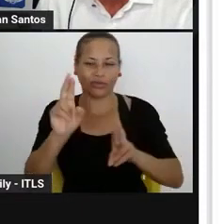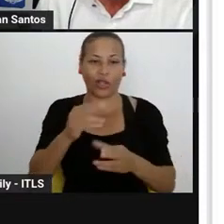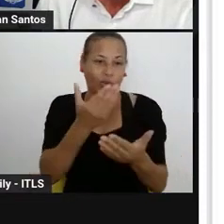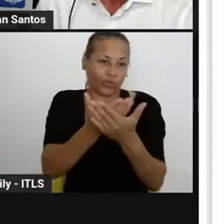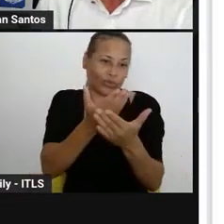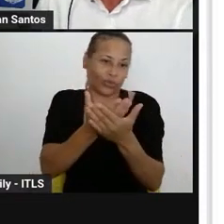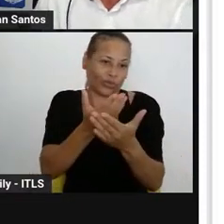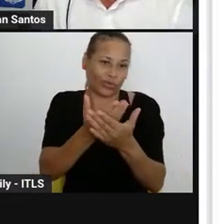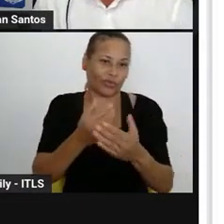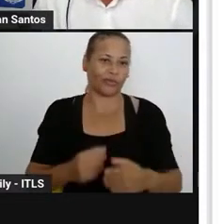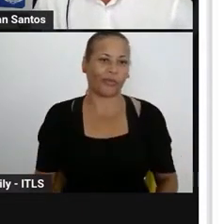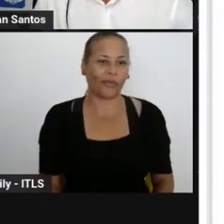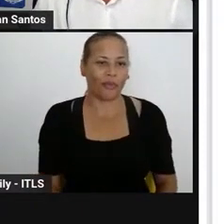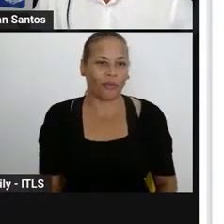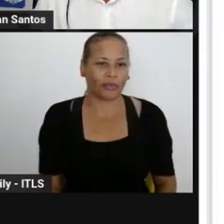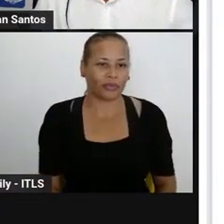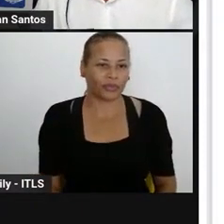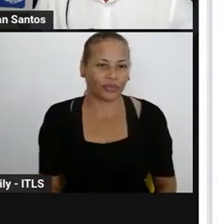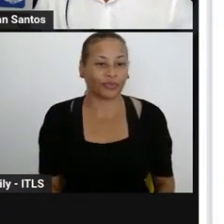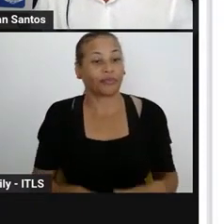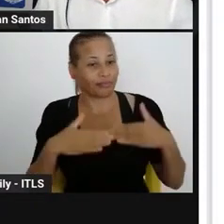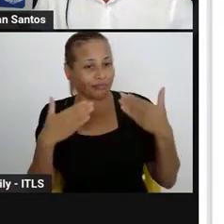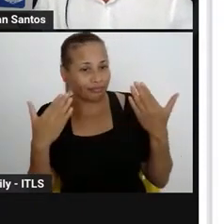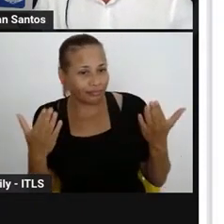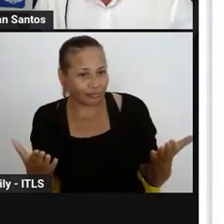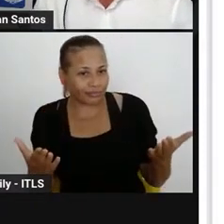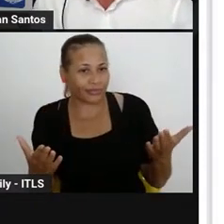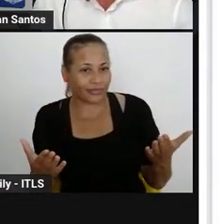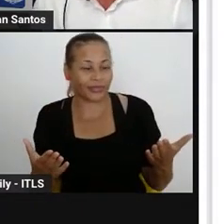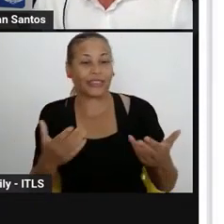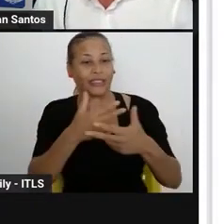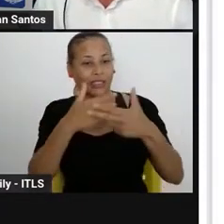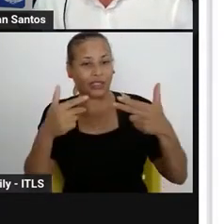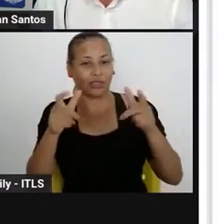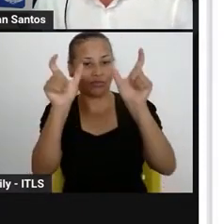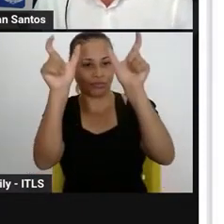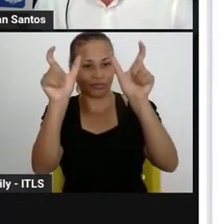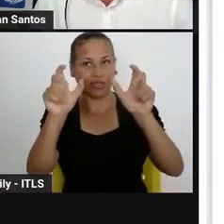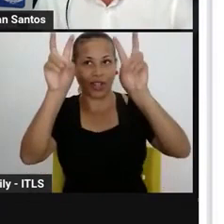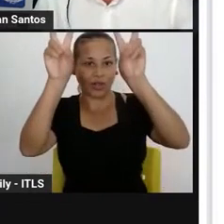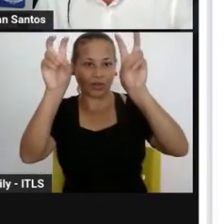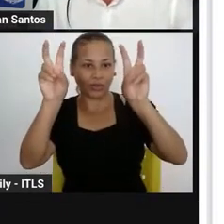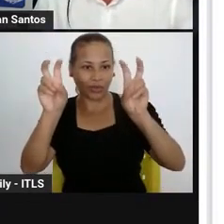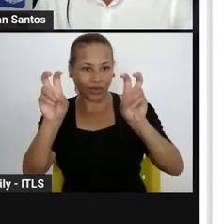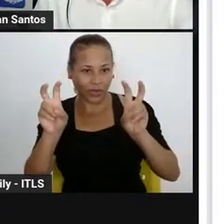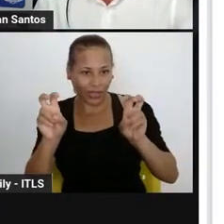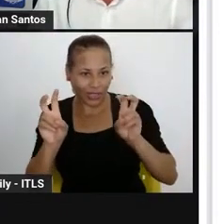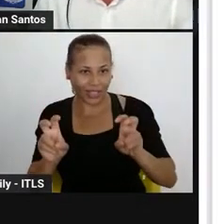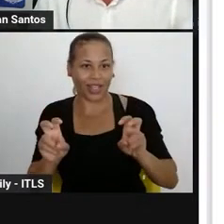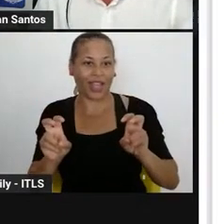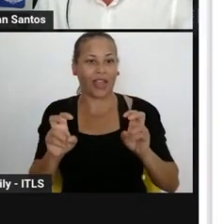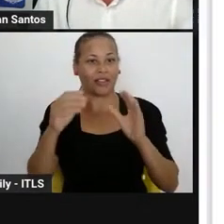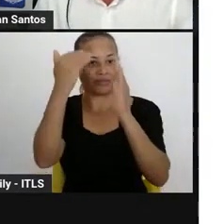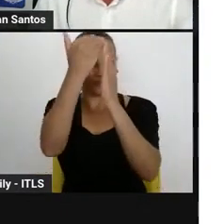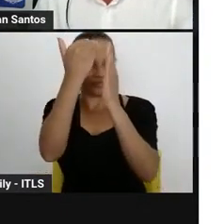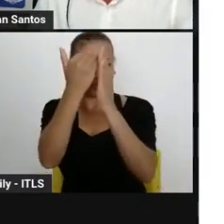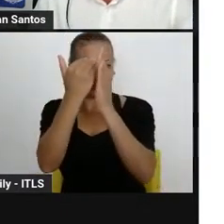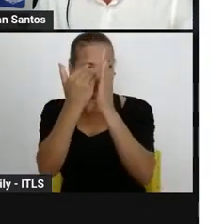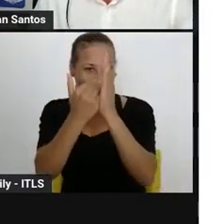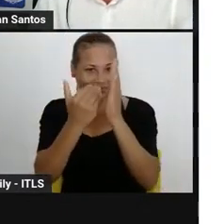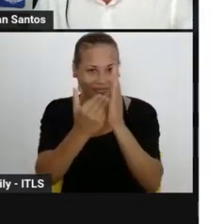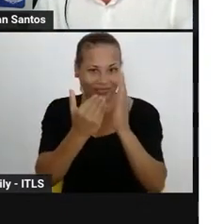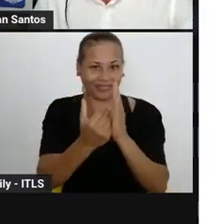das estudantes. Então, esses são as emendas, essa é o ementário